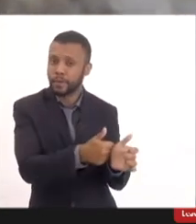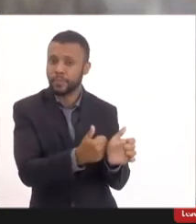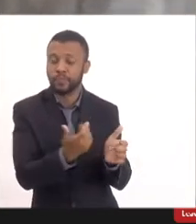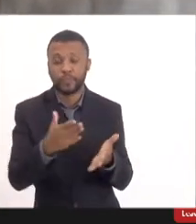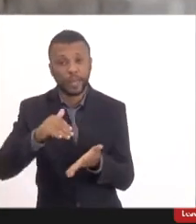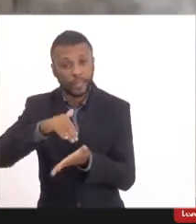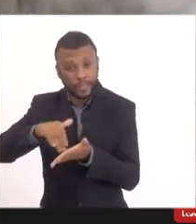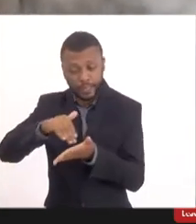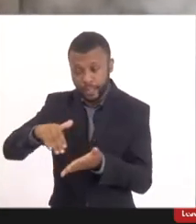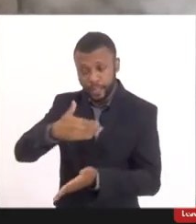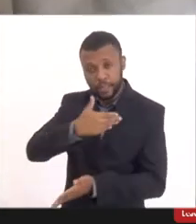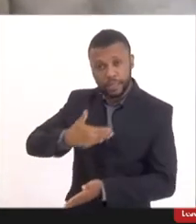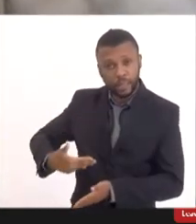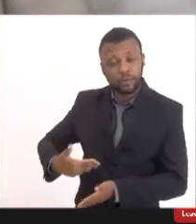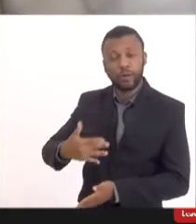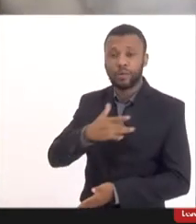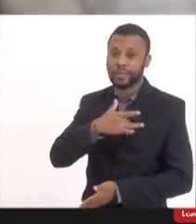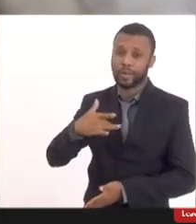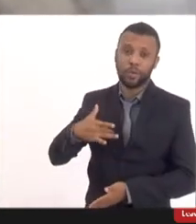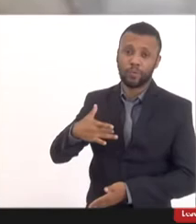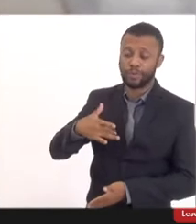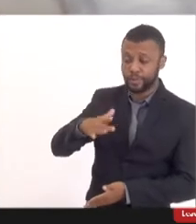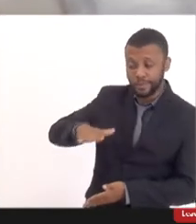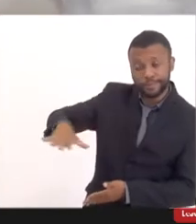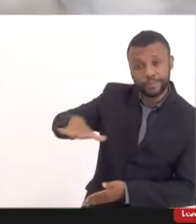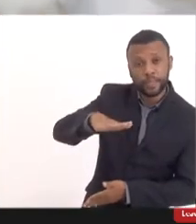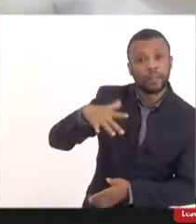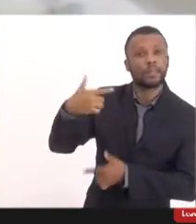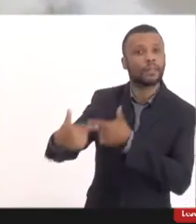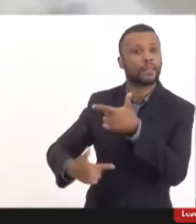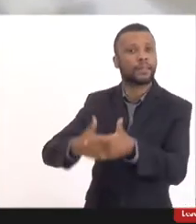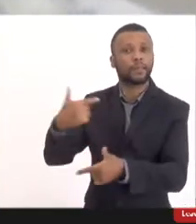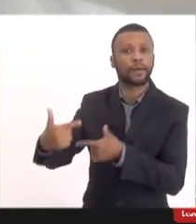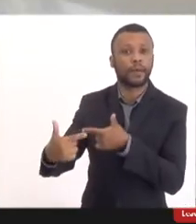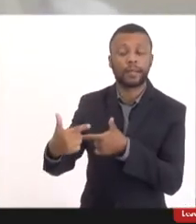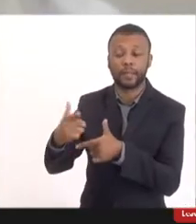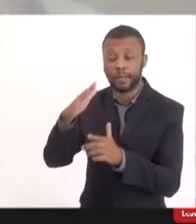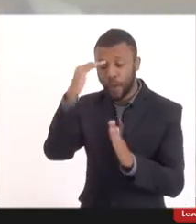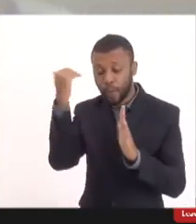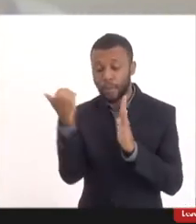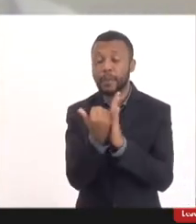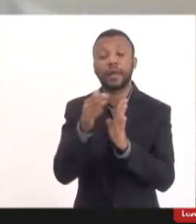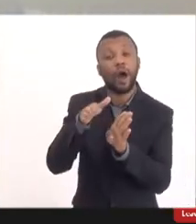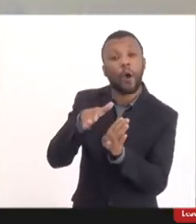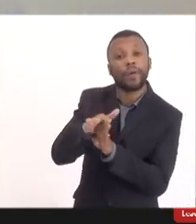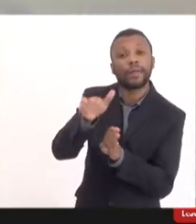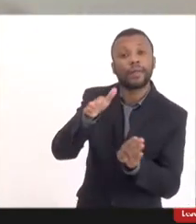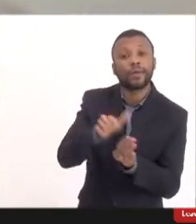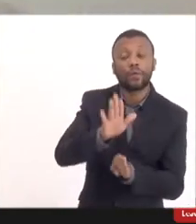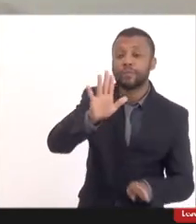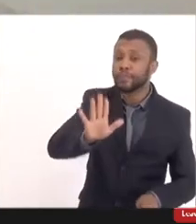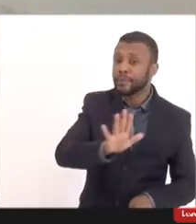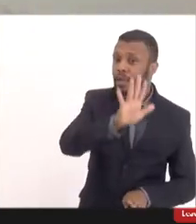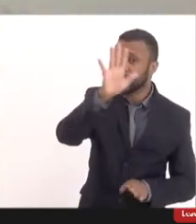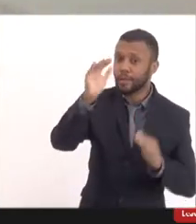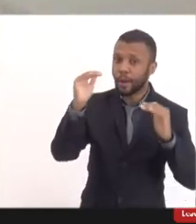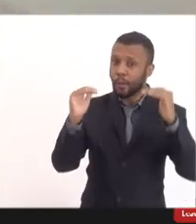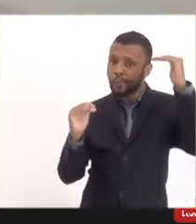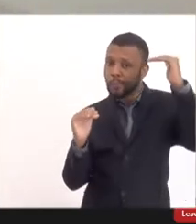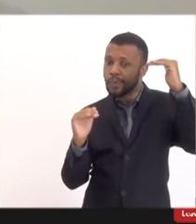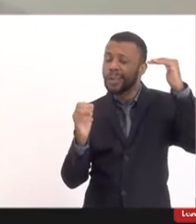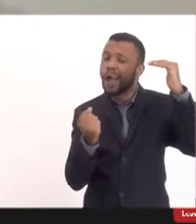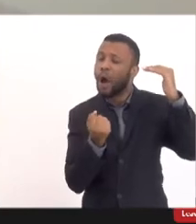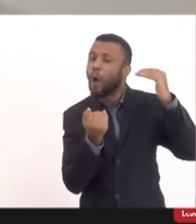segue essa linha de atuação, a orientação nacional. Em alguns pontos, a gente pode até divertir,